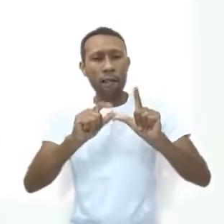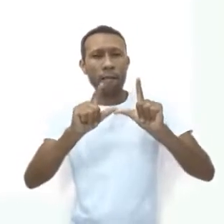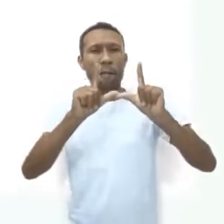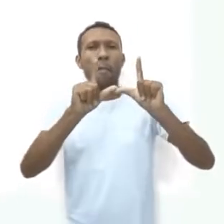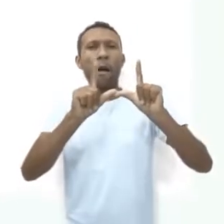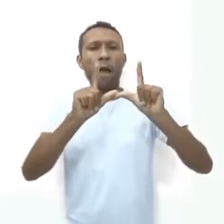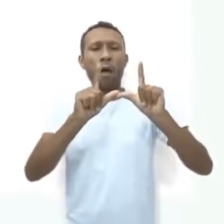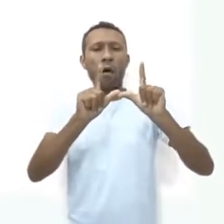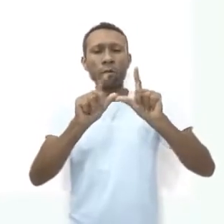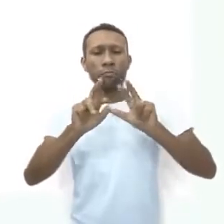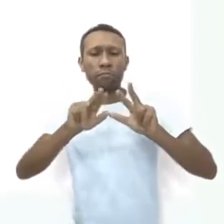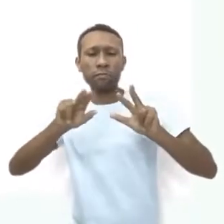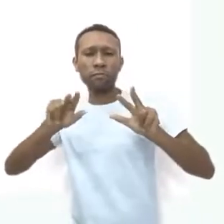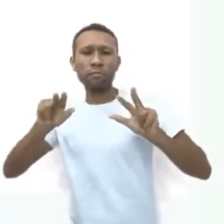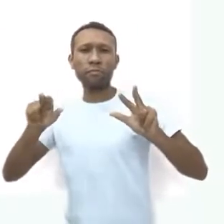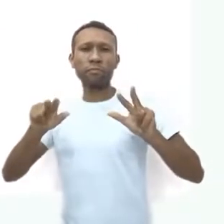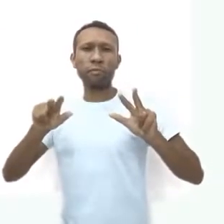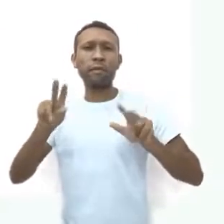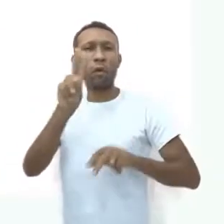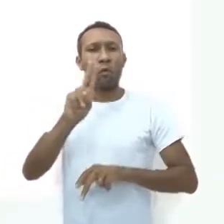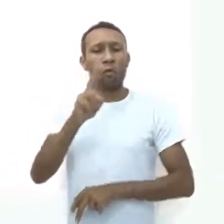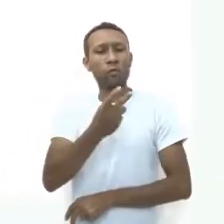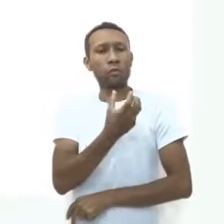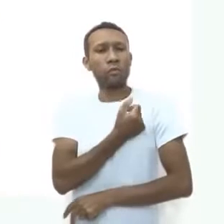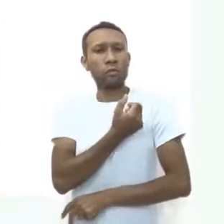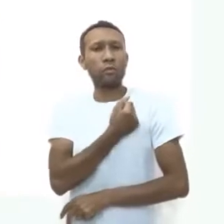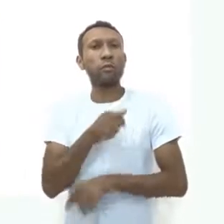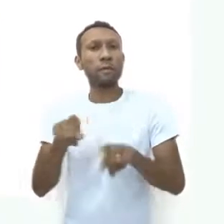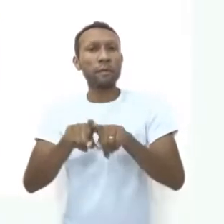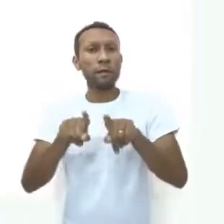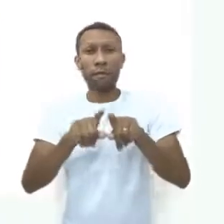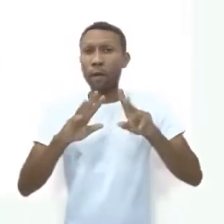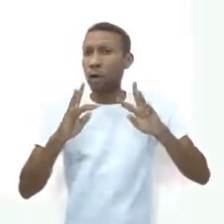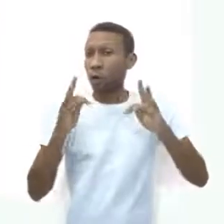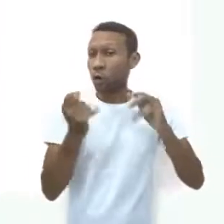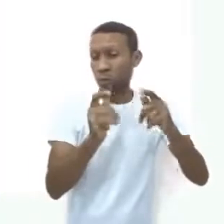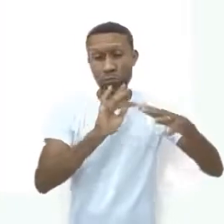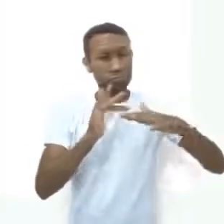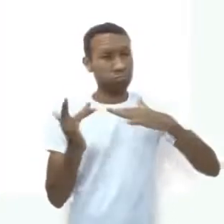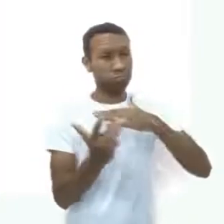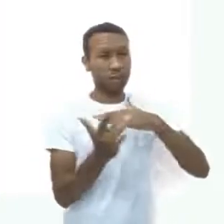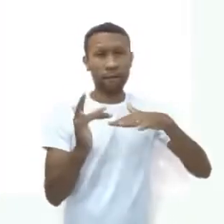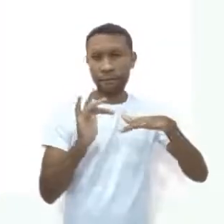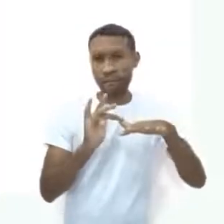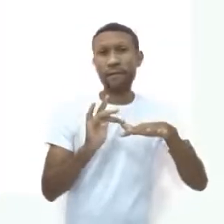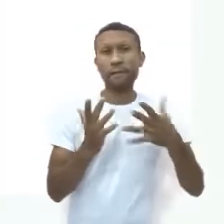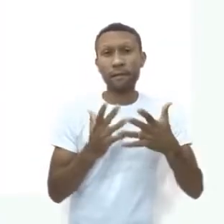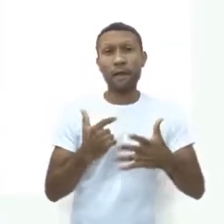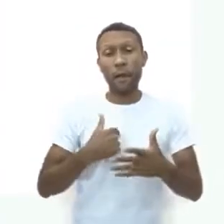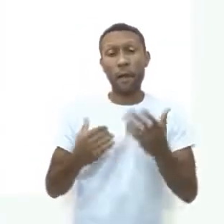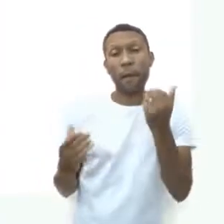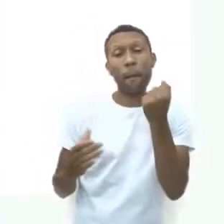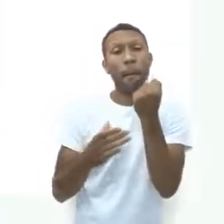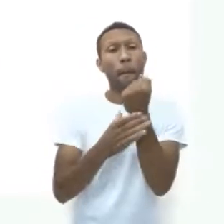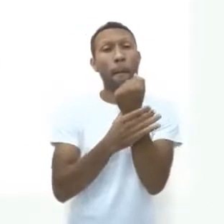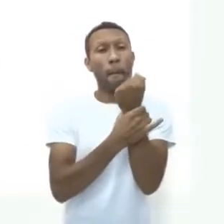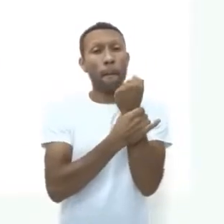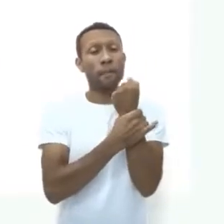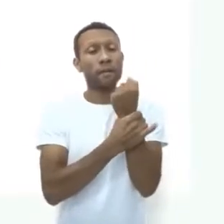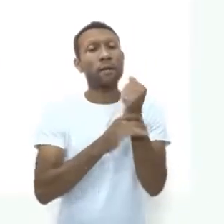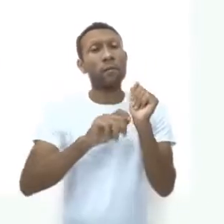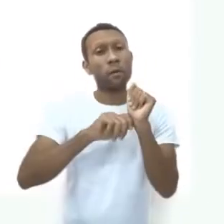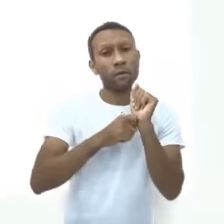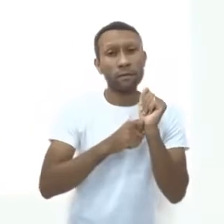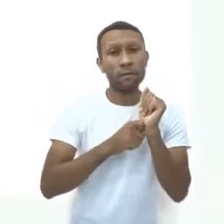caracteres especiais e números e utilizo a mesma senha para todas as redes sociais. Desse jeito, eu protejo todas as